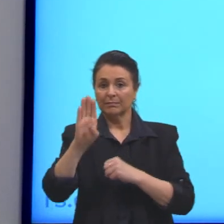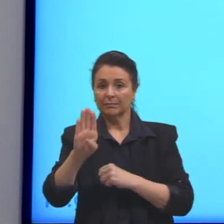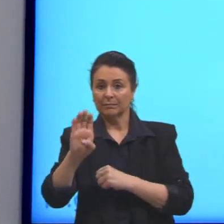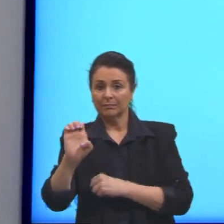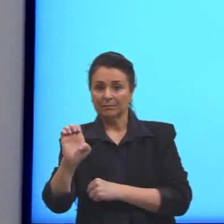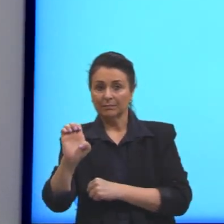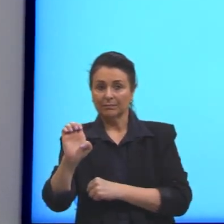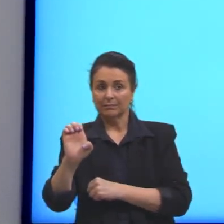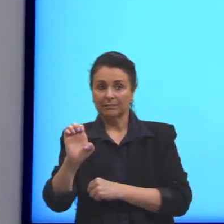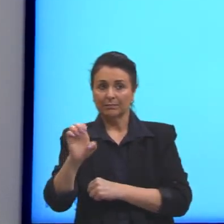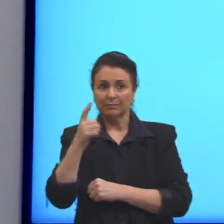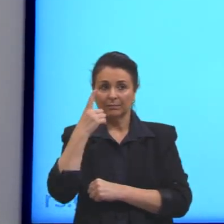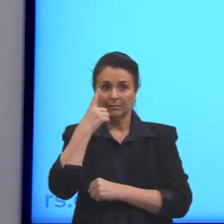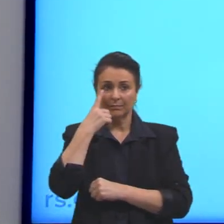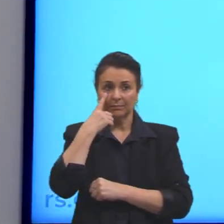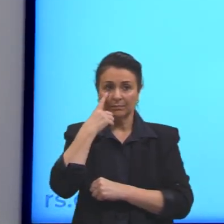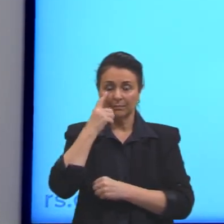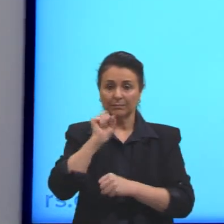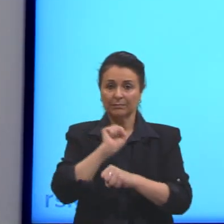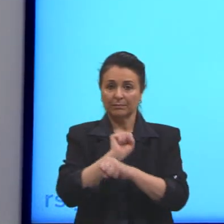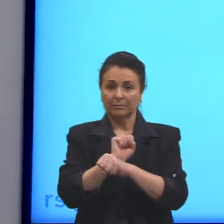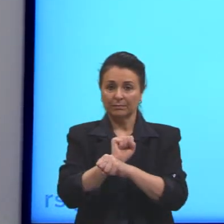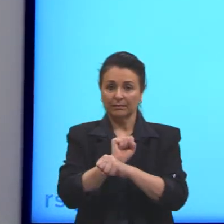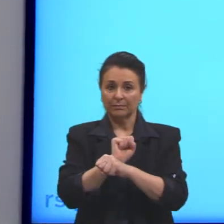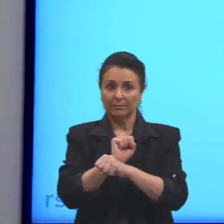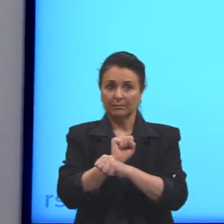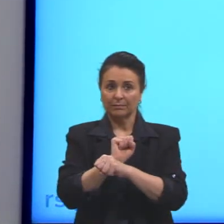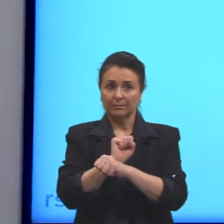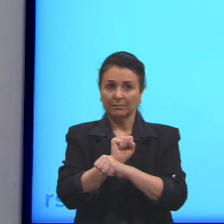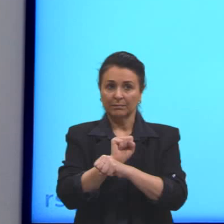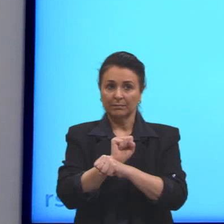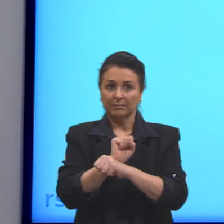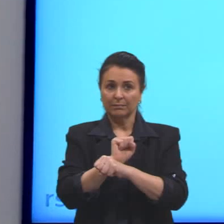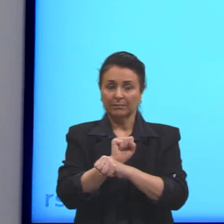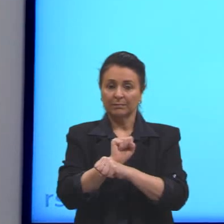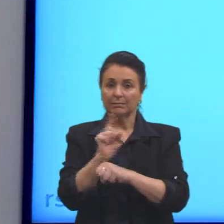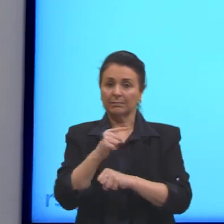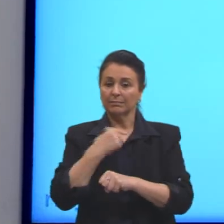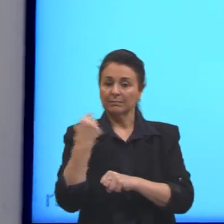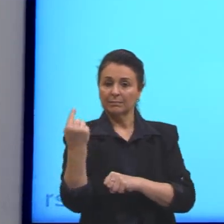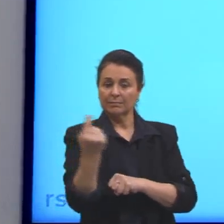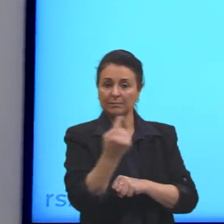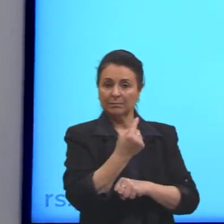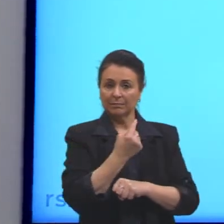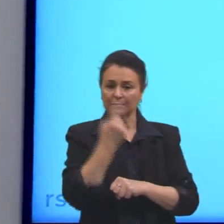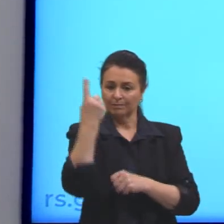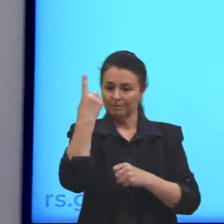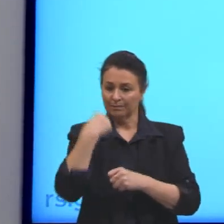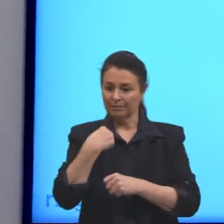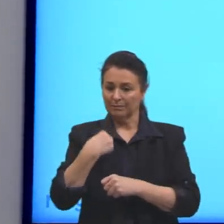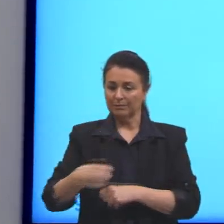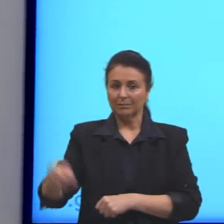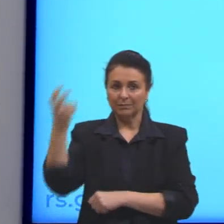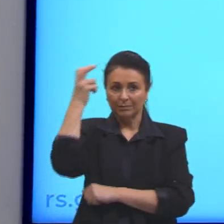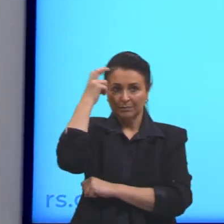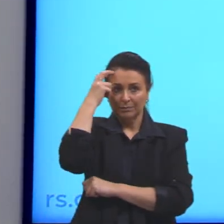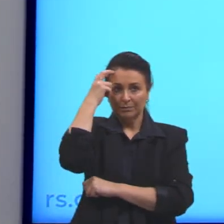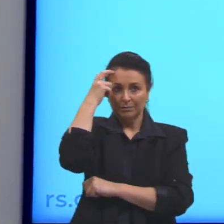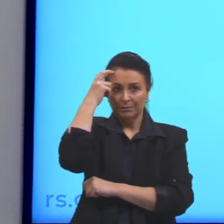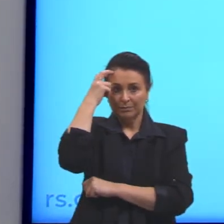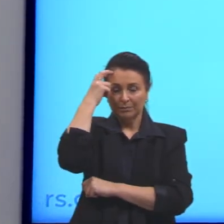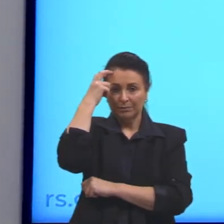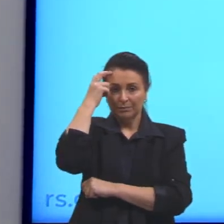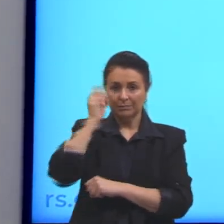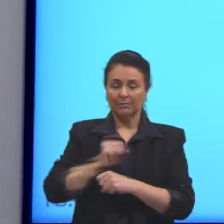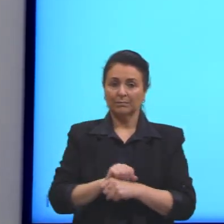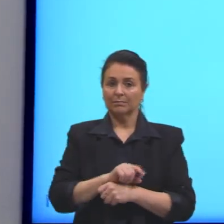ver, ó. We are a culture. Nós somos uma cultura. Not a